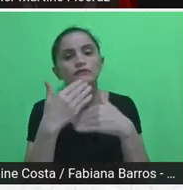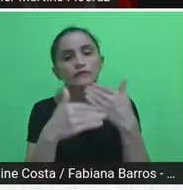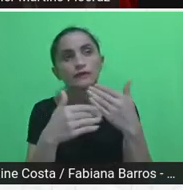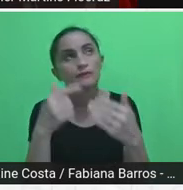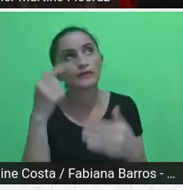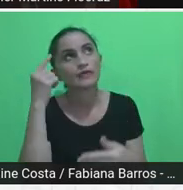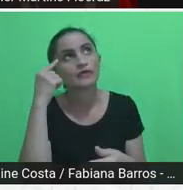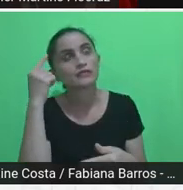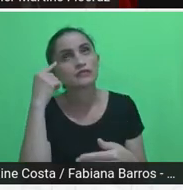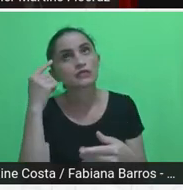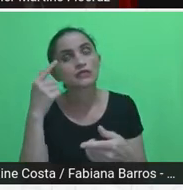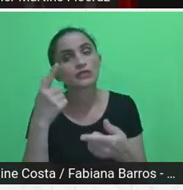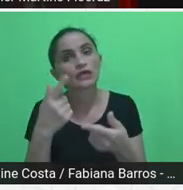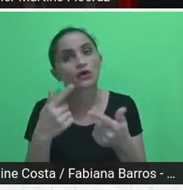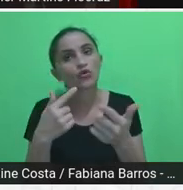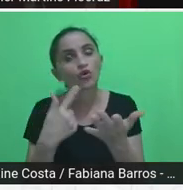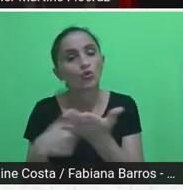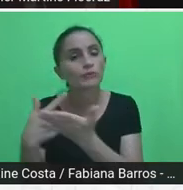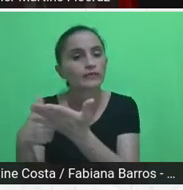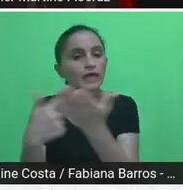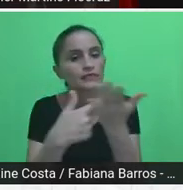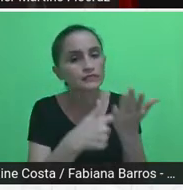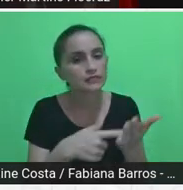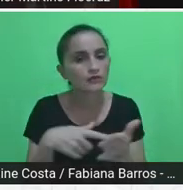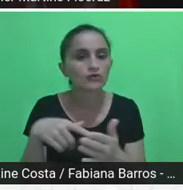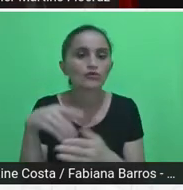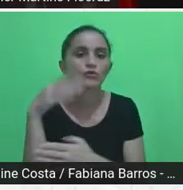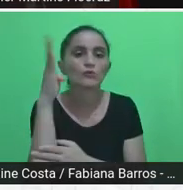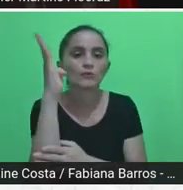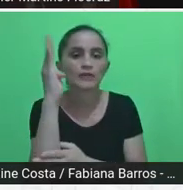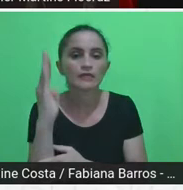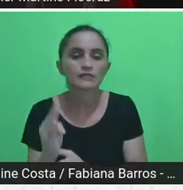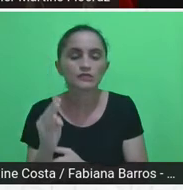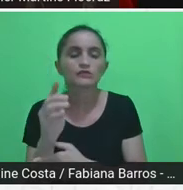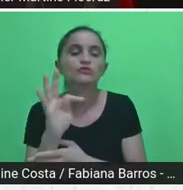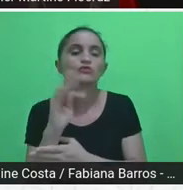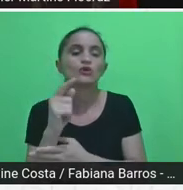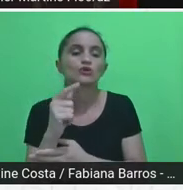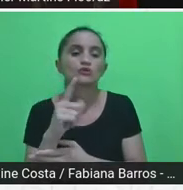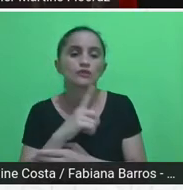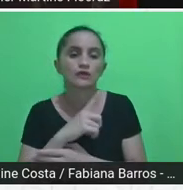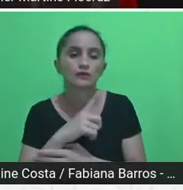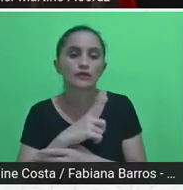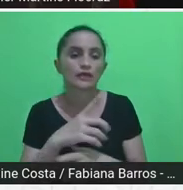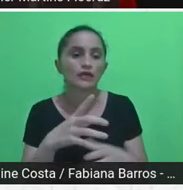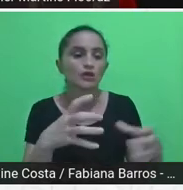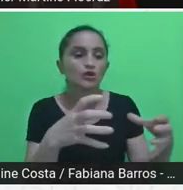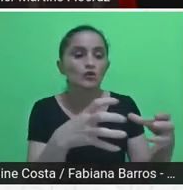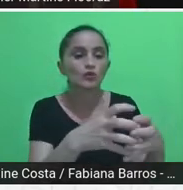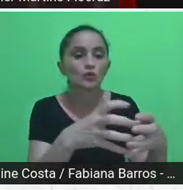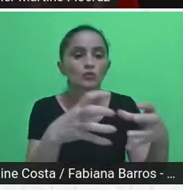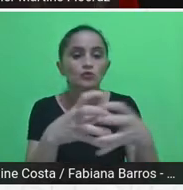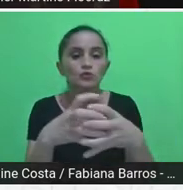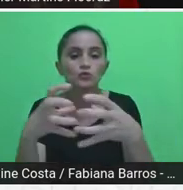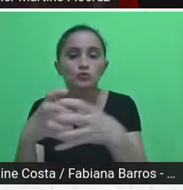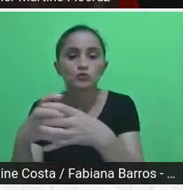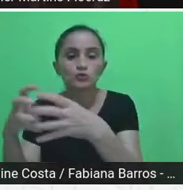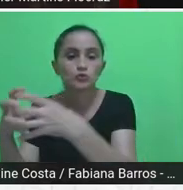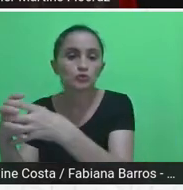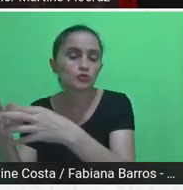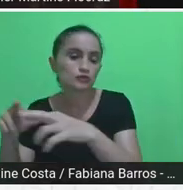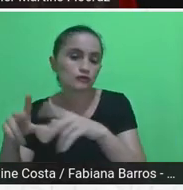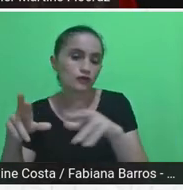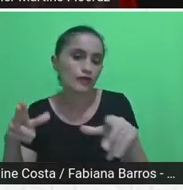possa ter um conjunto de instituições participando de um programa de residência em